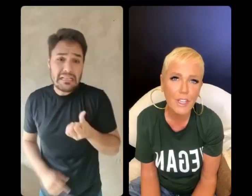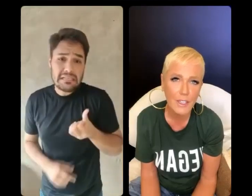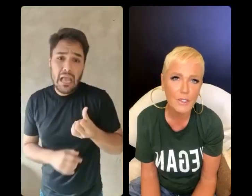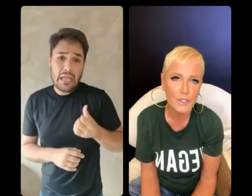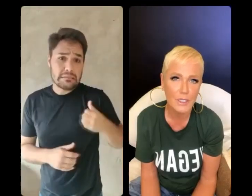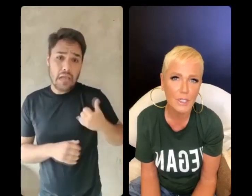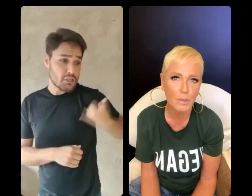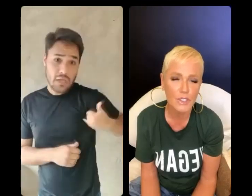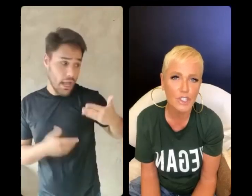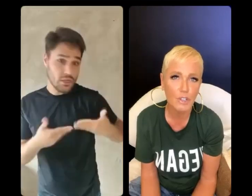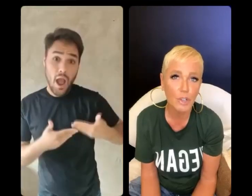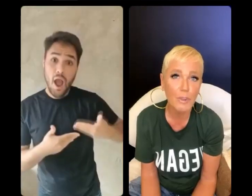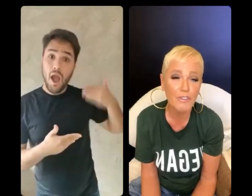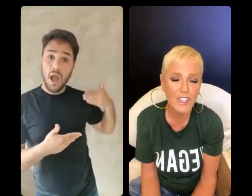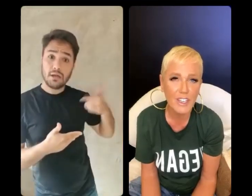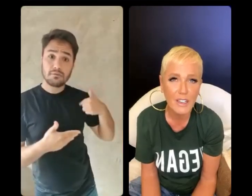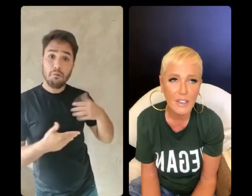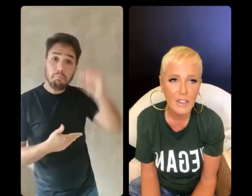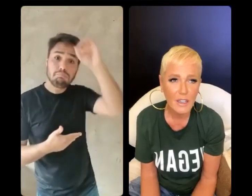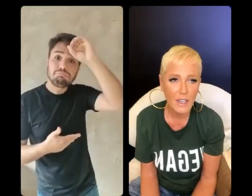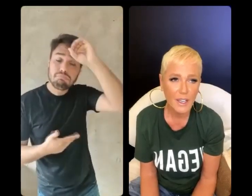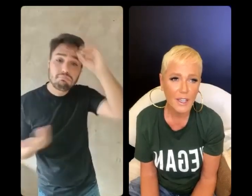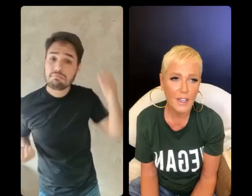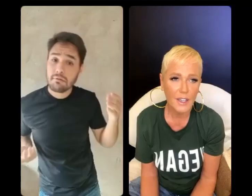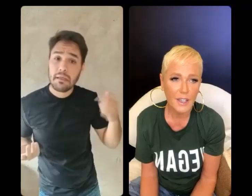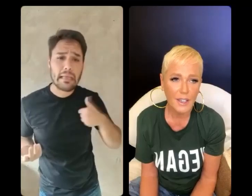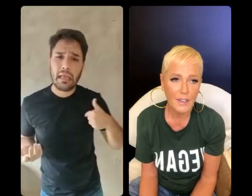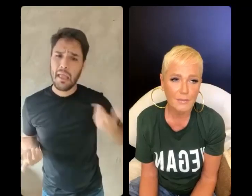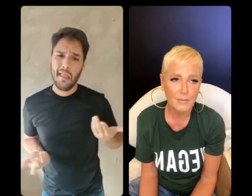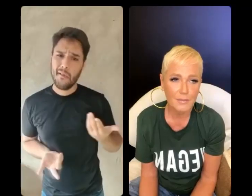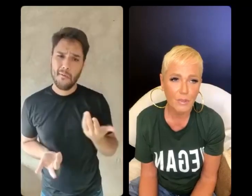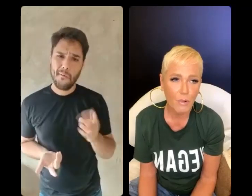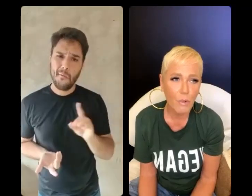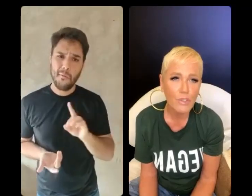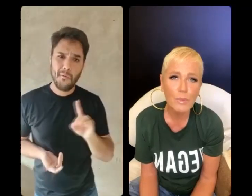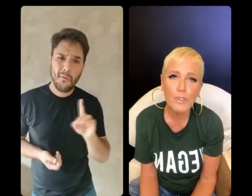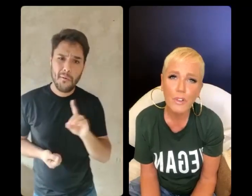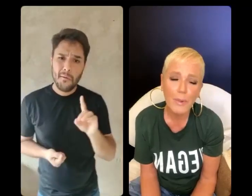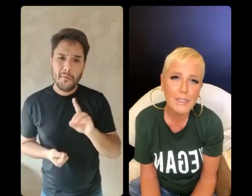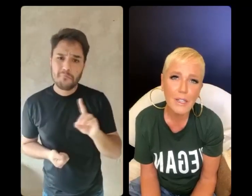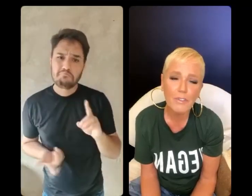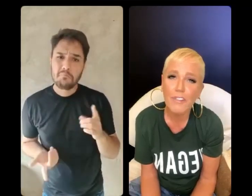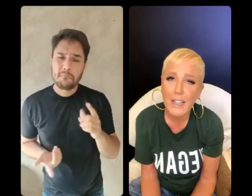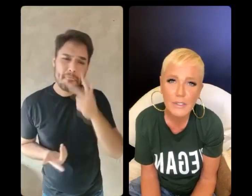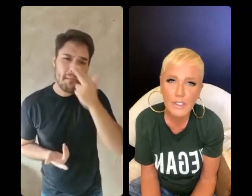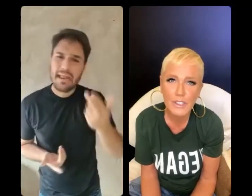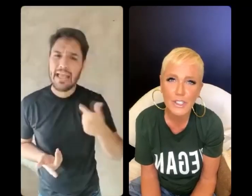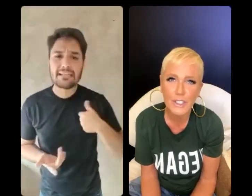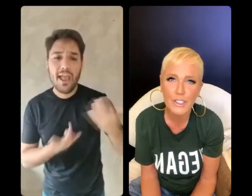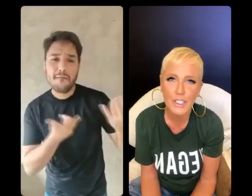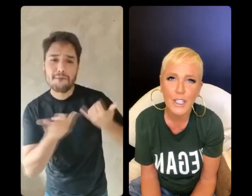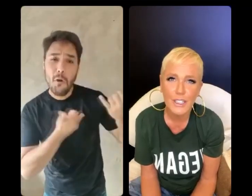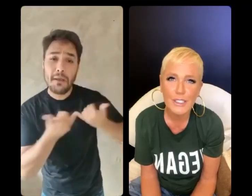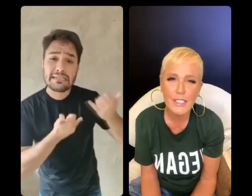via isso, entendeu? Ou seja, eu não me via com um tipo de informação fácil de